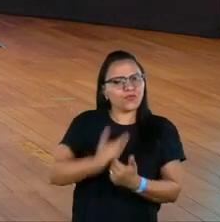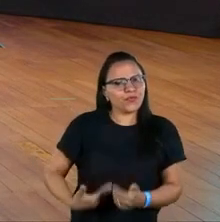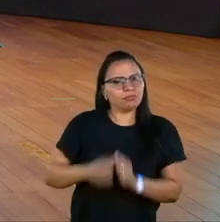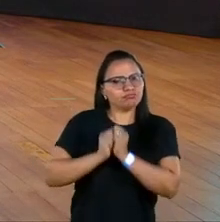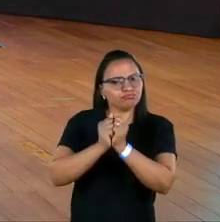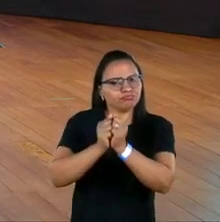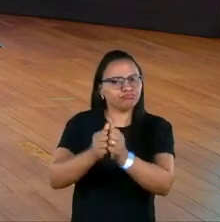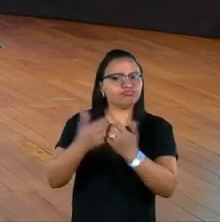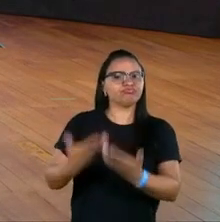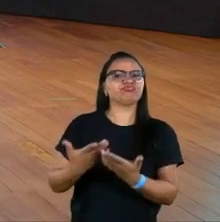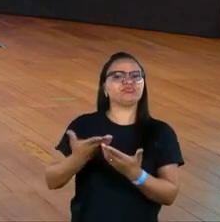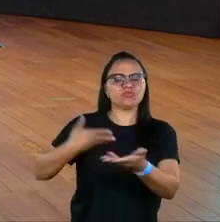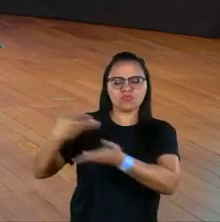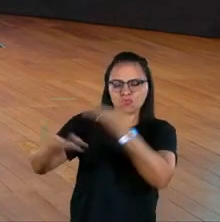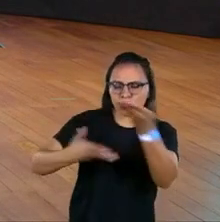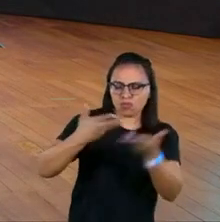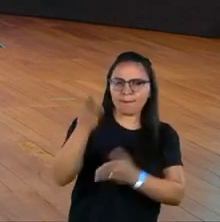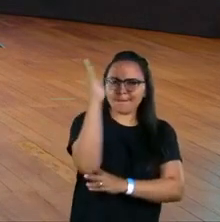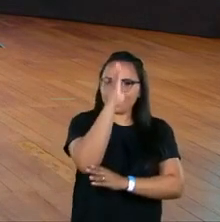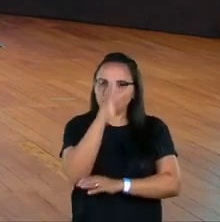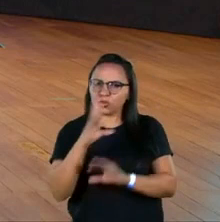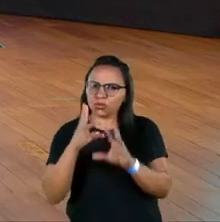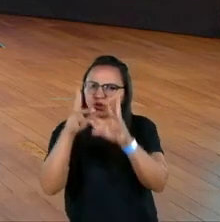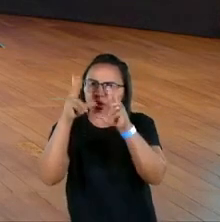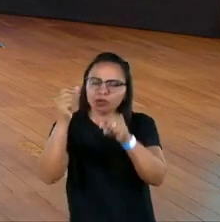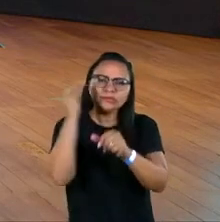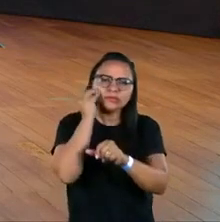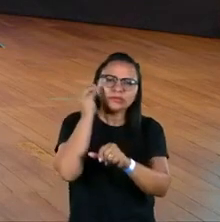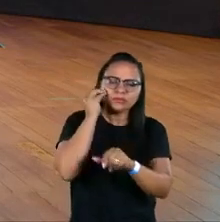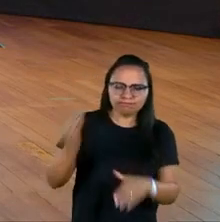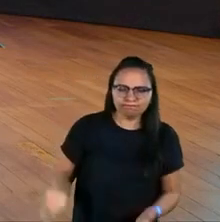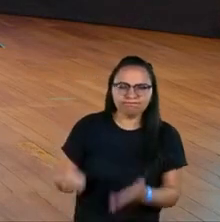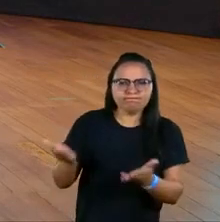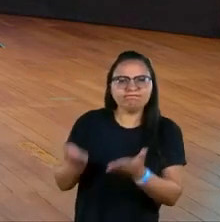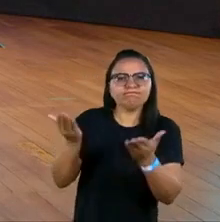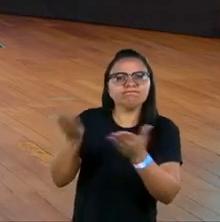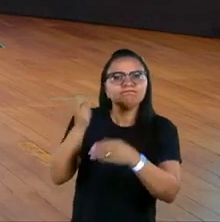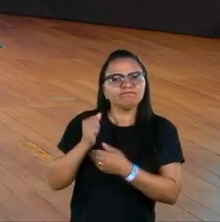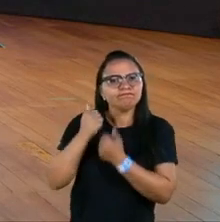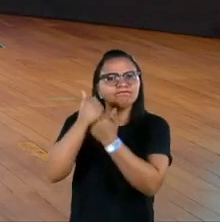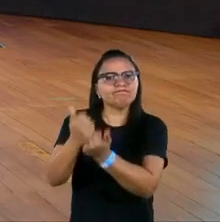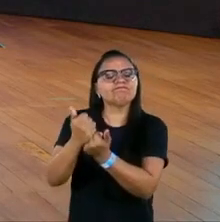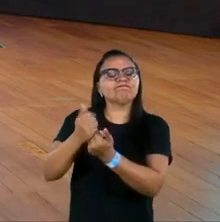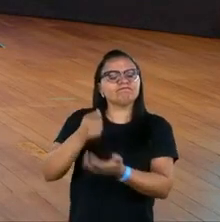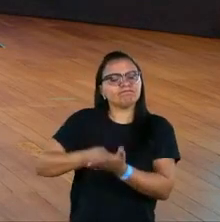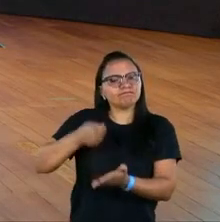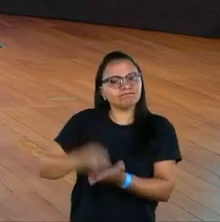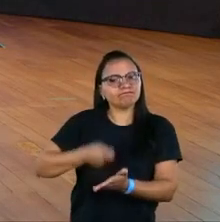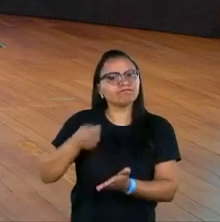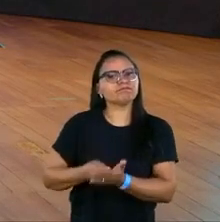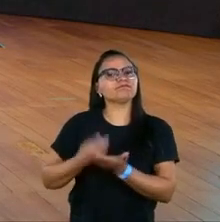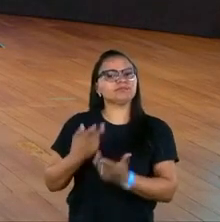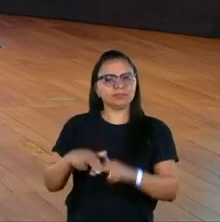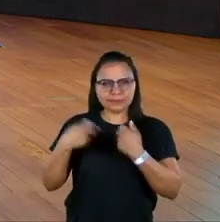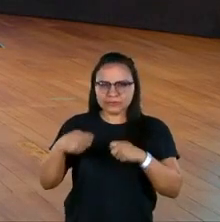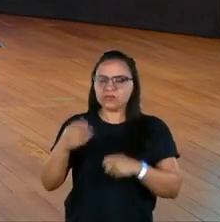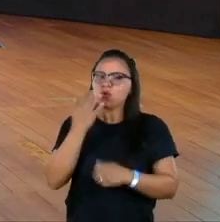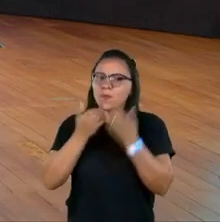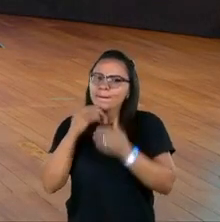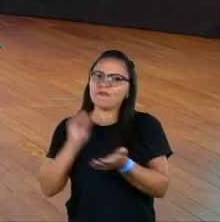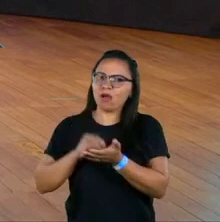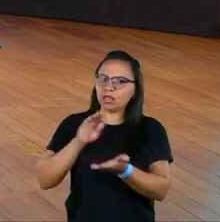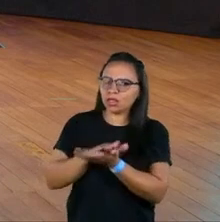e a lideranças comunitárias no Brasil inteiro, para tentar formá-los nesse sentido de apoiar nas lutas da causa da segurança alimentar.